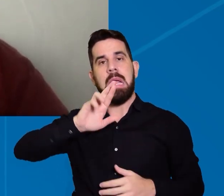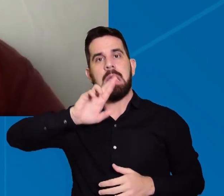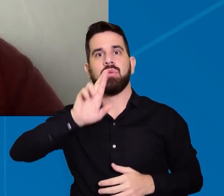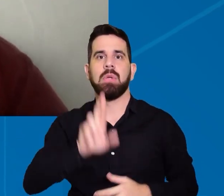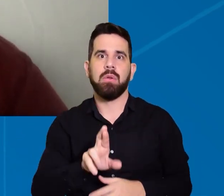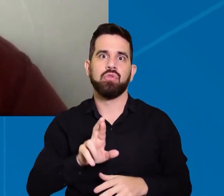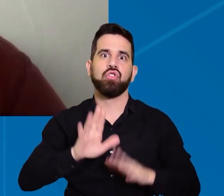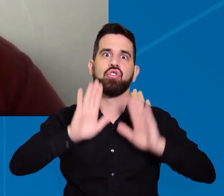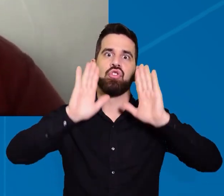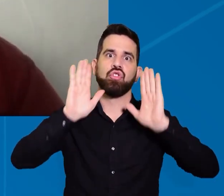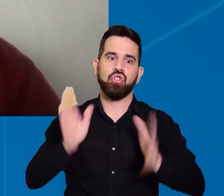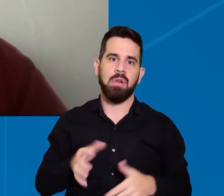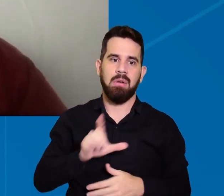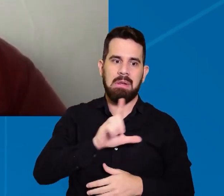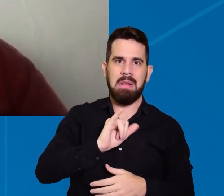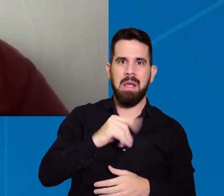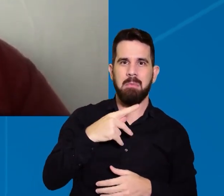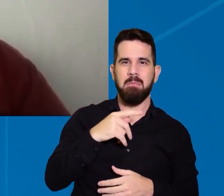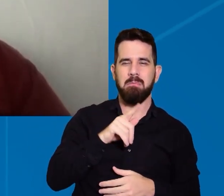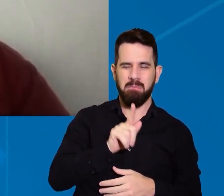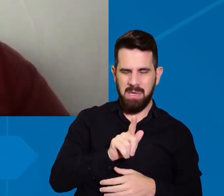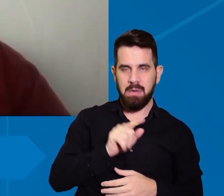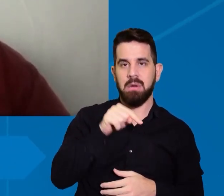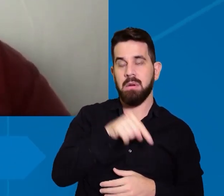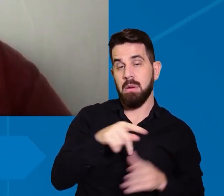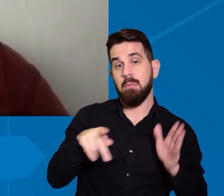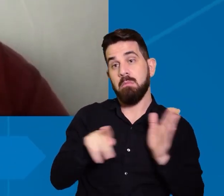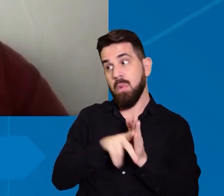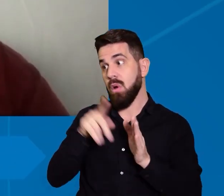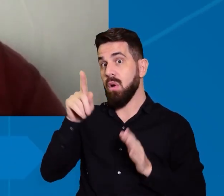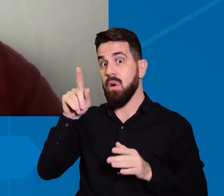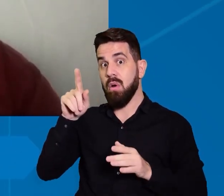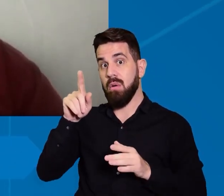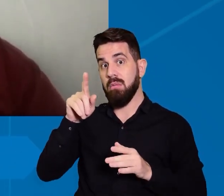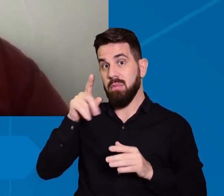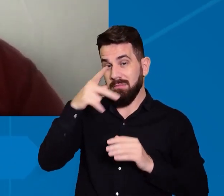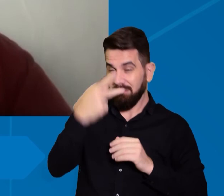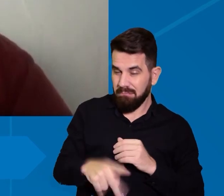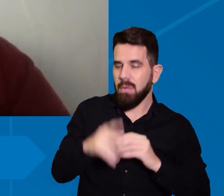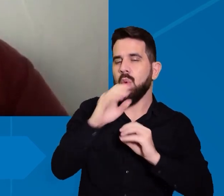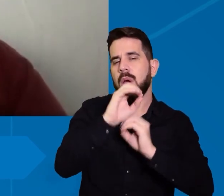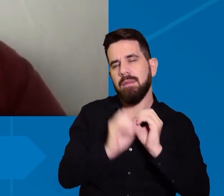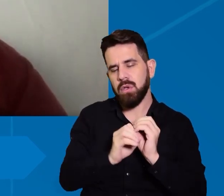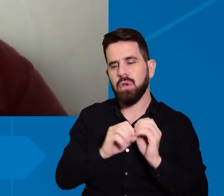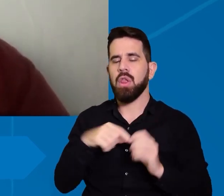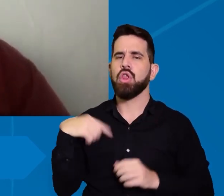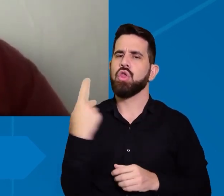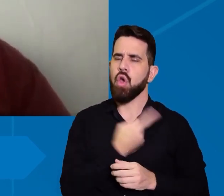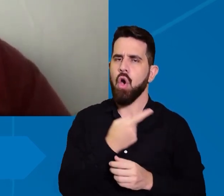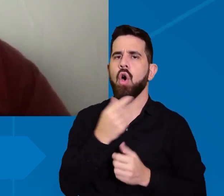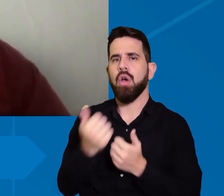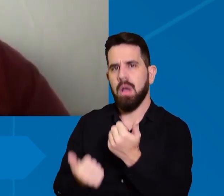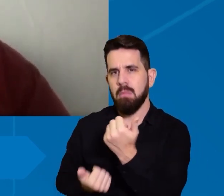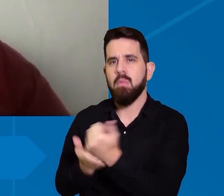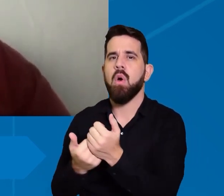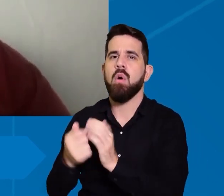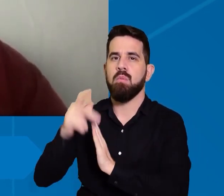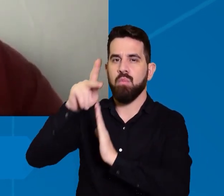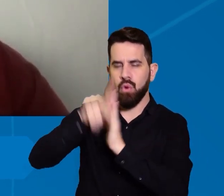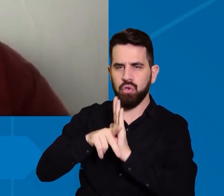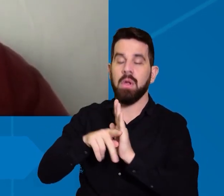durante a participação do LAPIG UFG no projeto FIP Cerrado então a nossa contribuição nesse projeto que tem